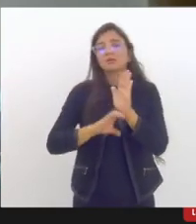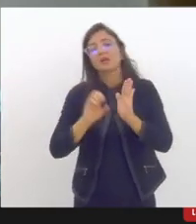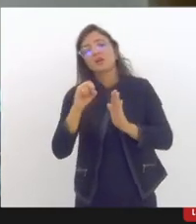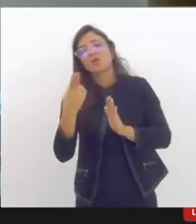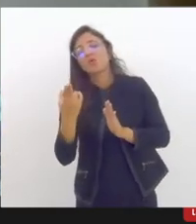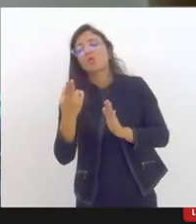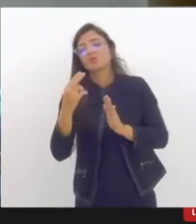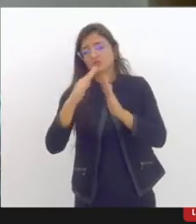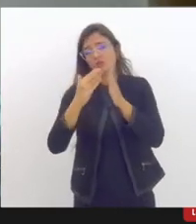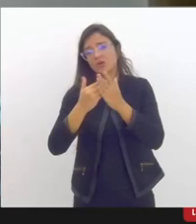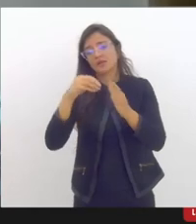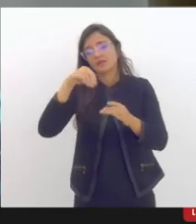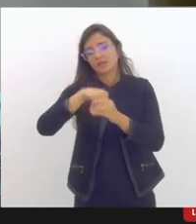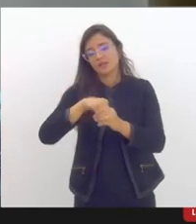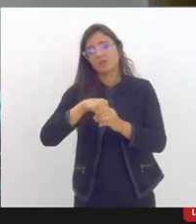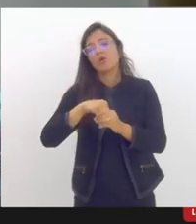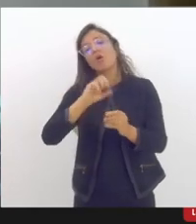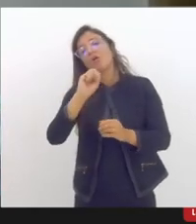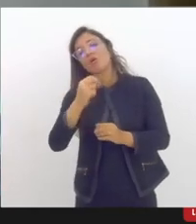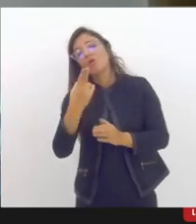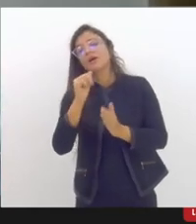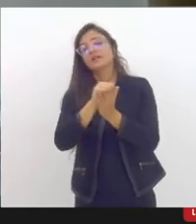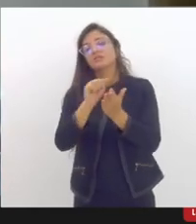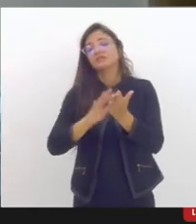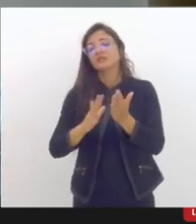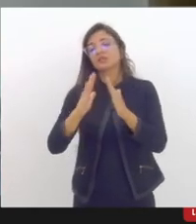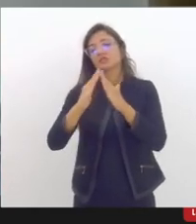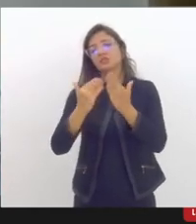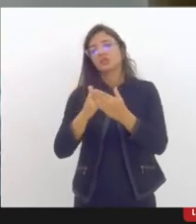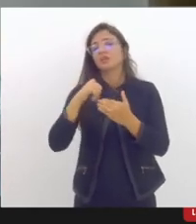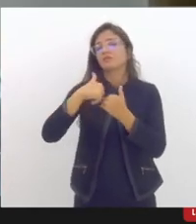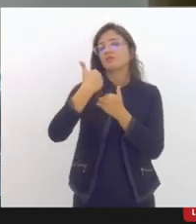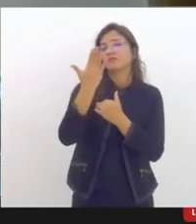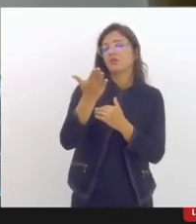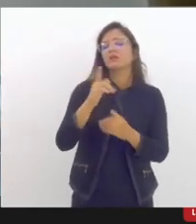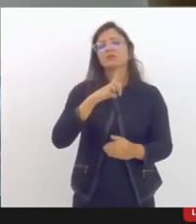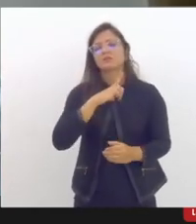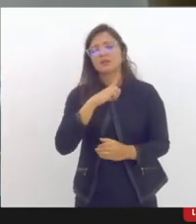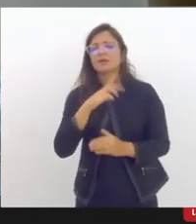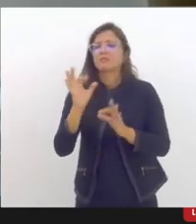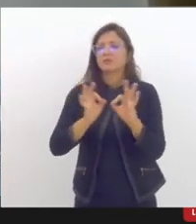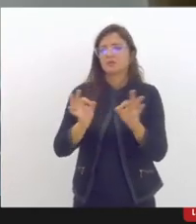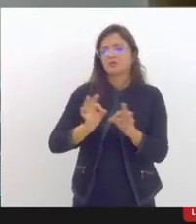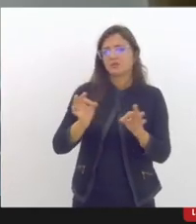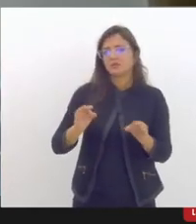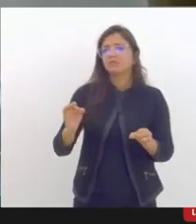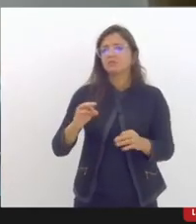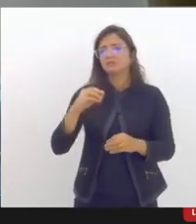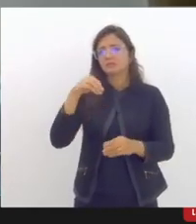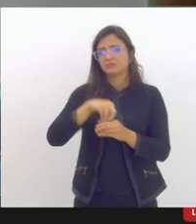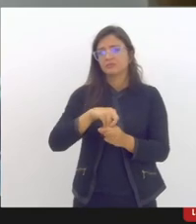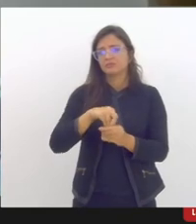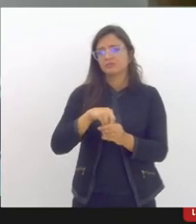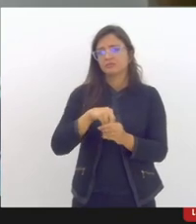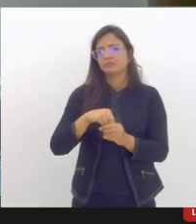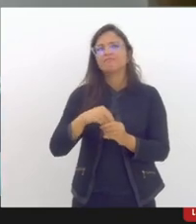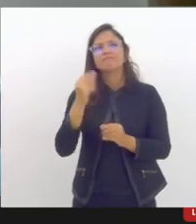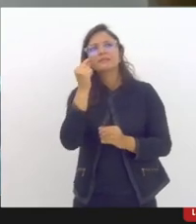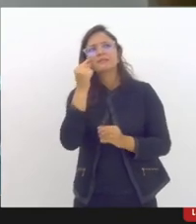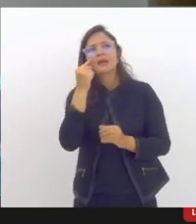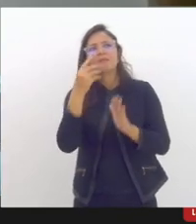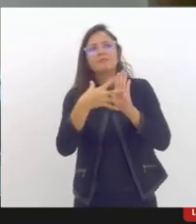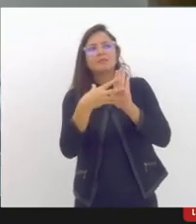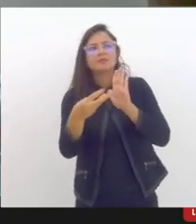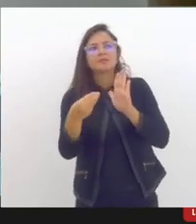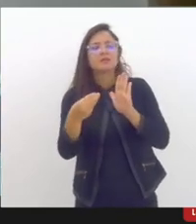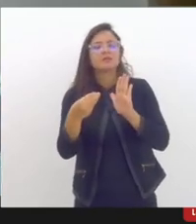extracurriculares. A gente tem projetos tanto na matriz, quando a gente desenvolve um modelo diferenciado de ensino,